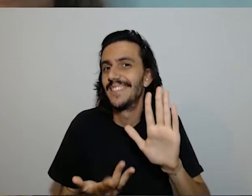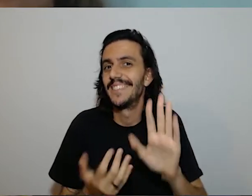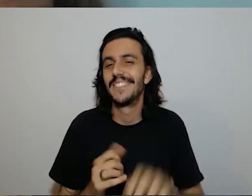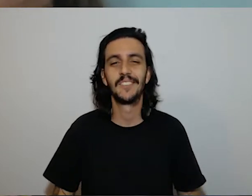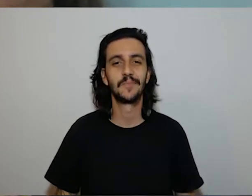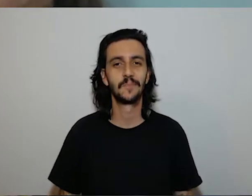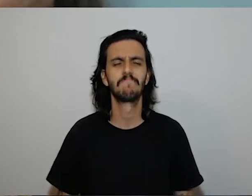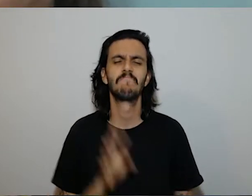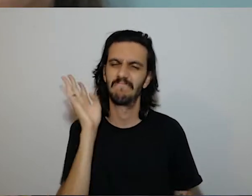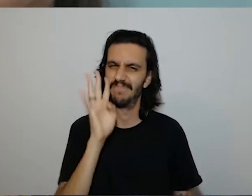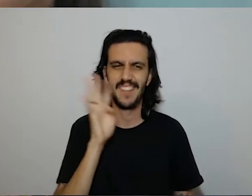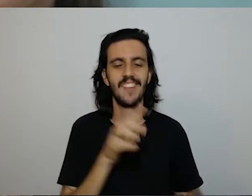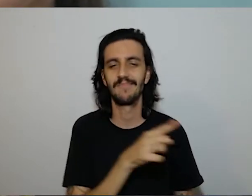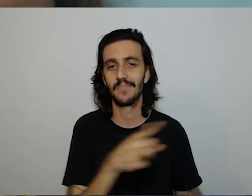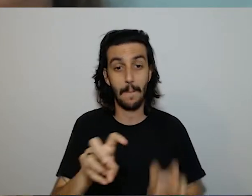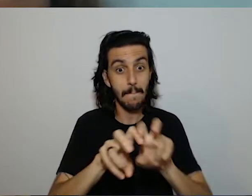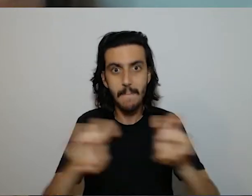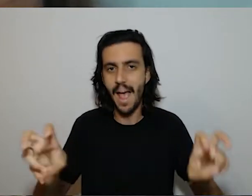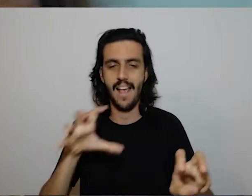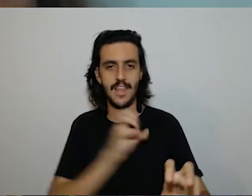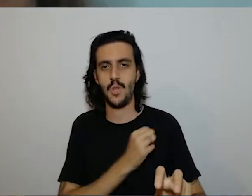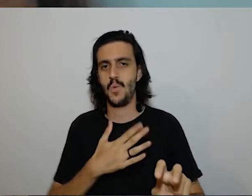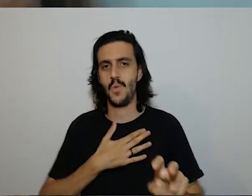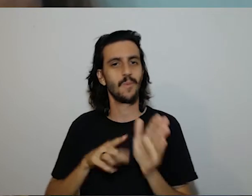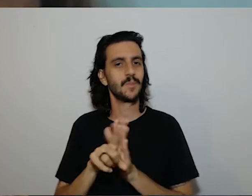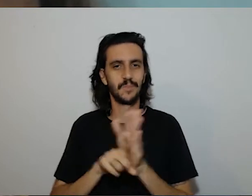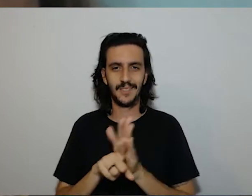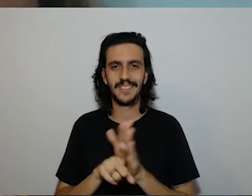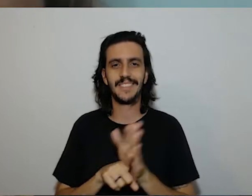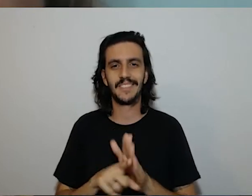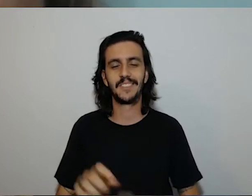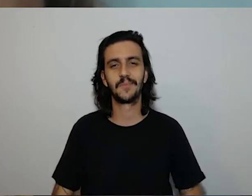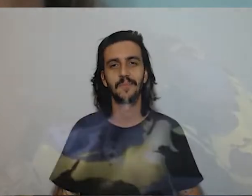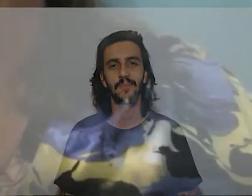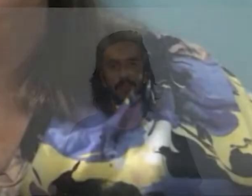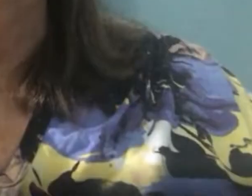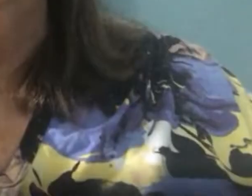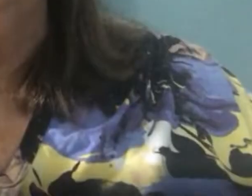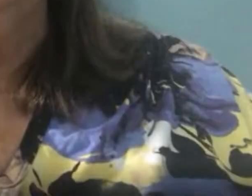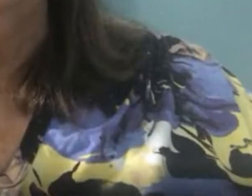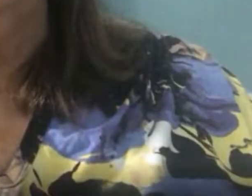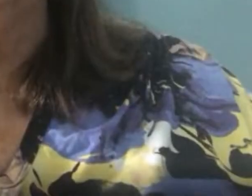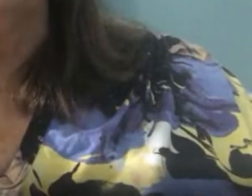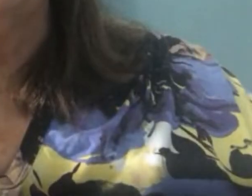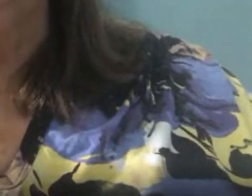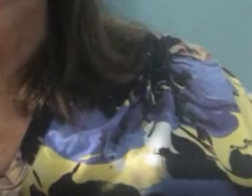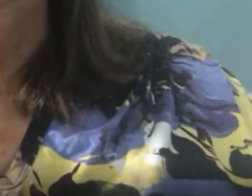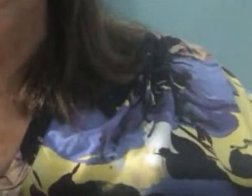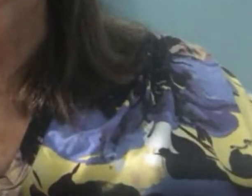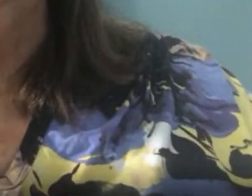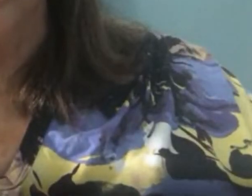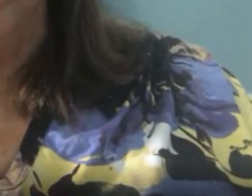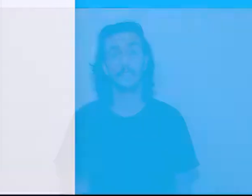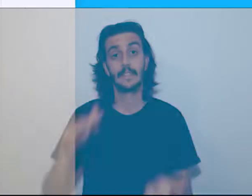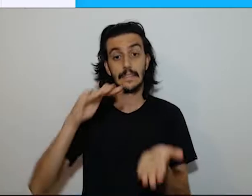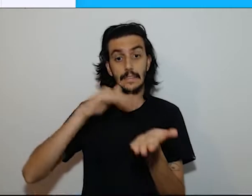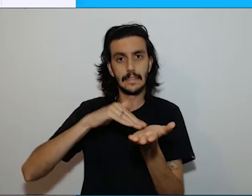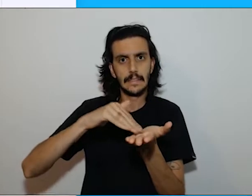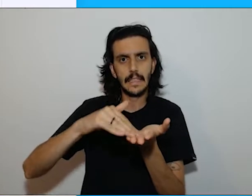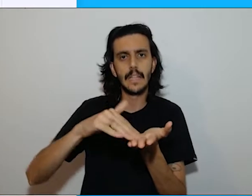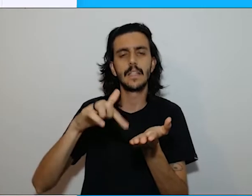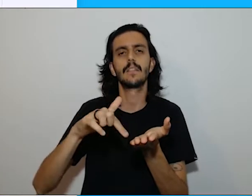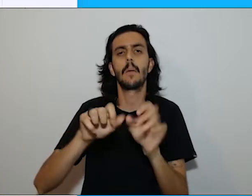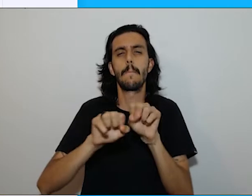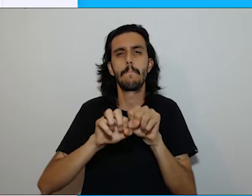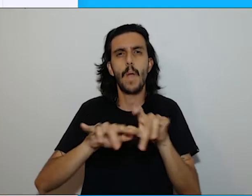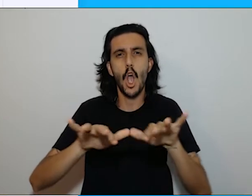tinha sido idealizador do do projeto foi muito elogiado a banca gostaram muito a